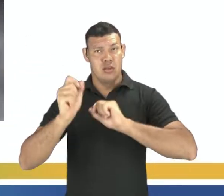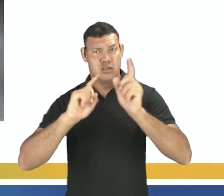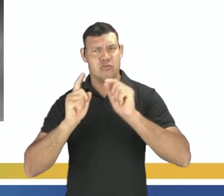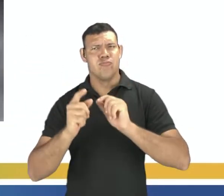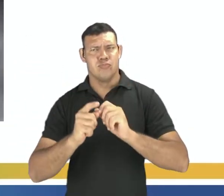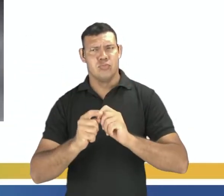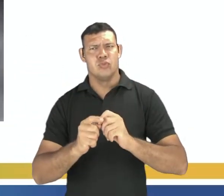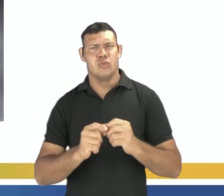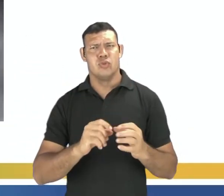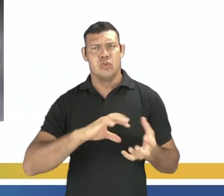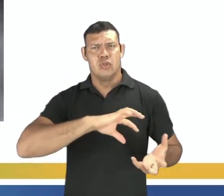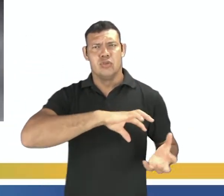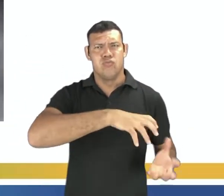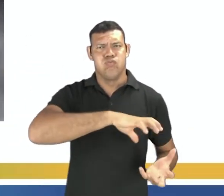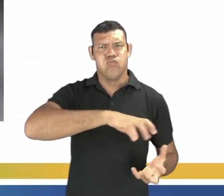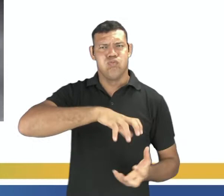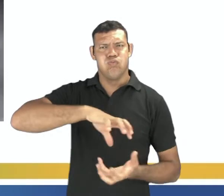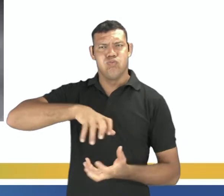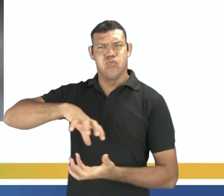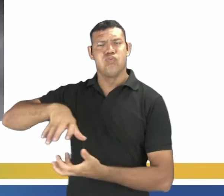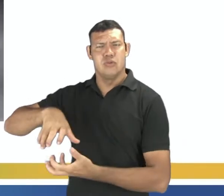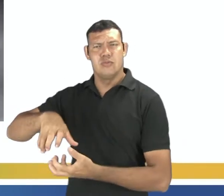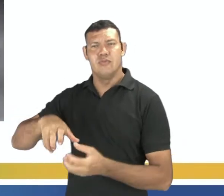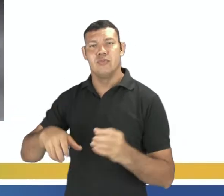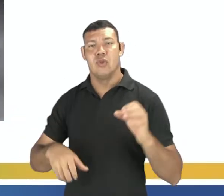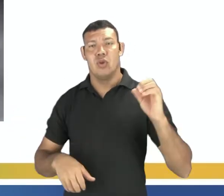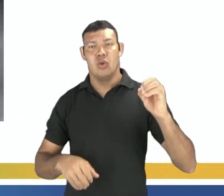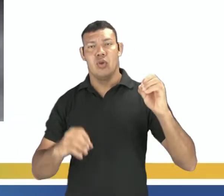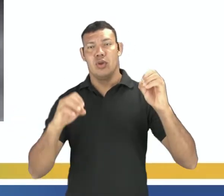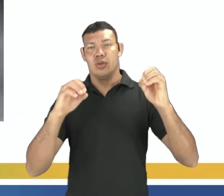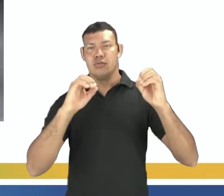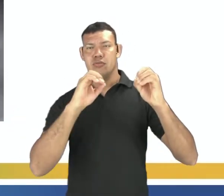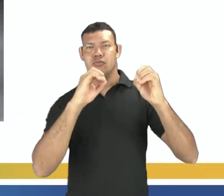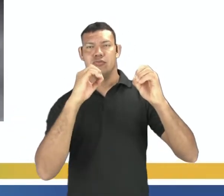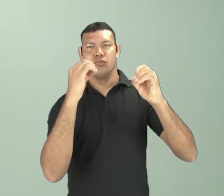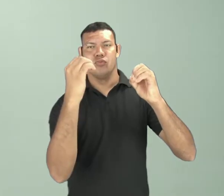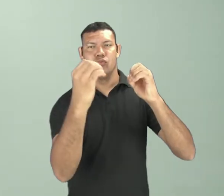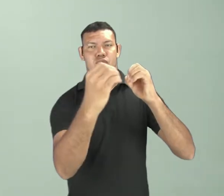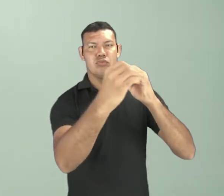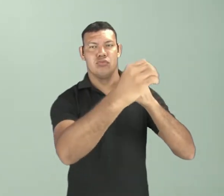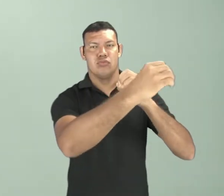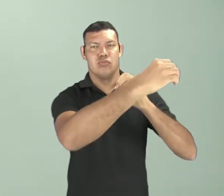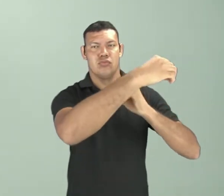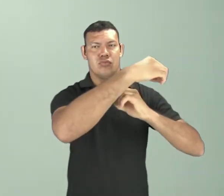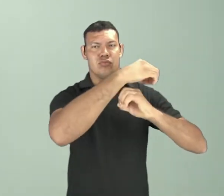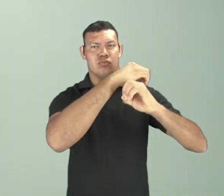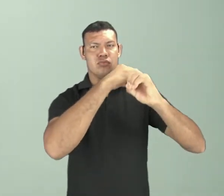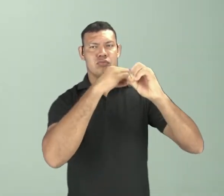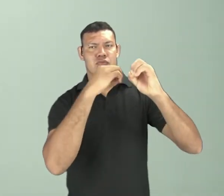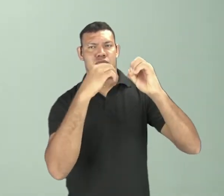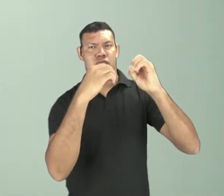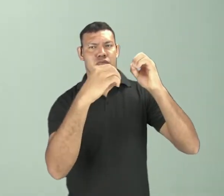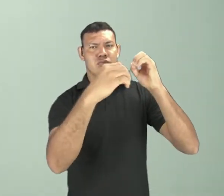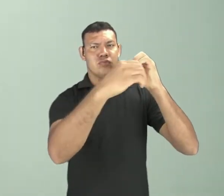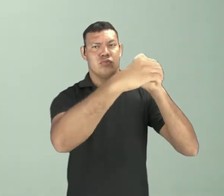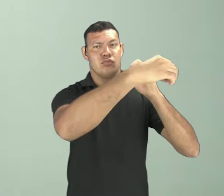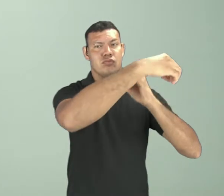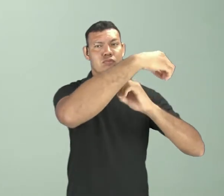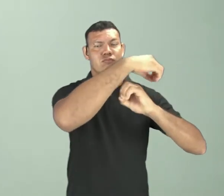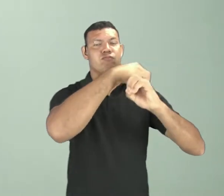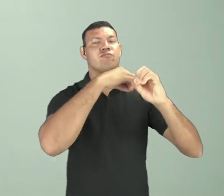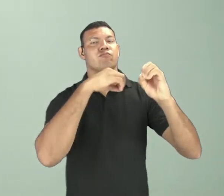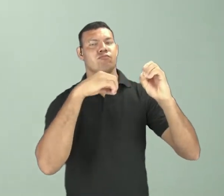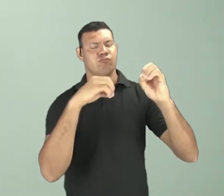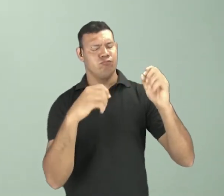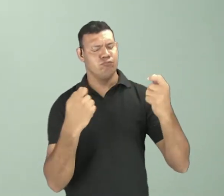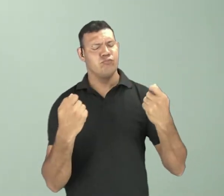qual o nosso planeta orbita em sua volta, essa estrela é de importância fundamental para que exista